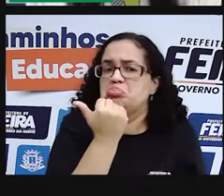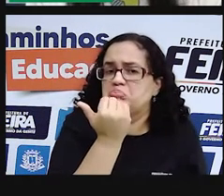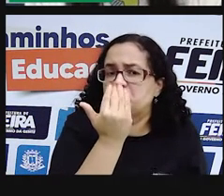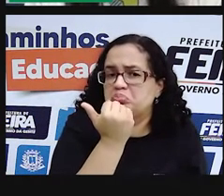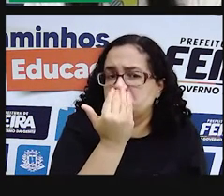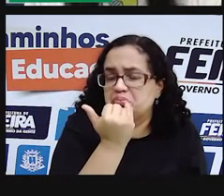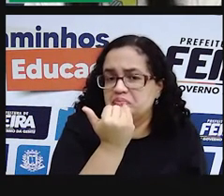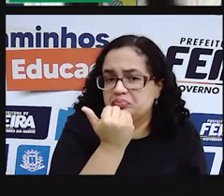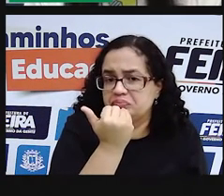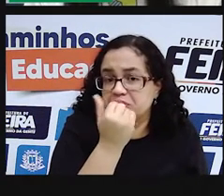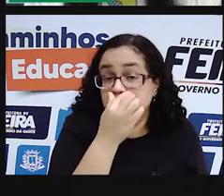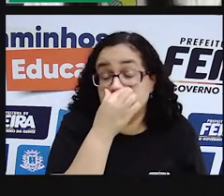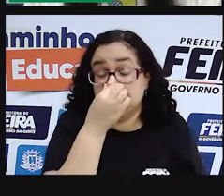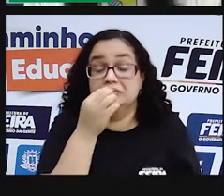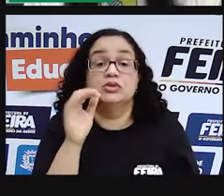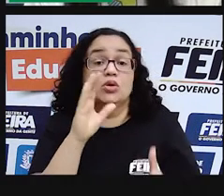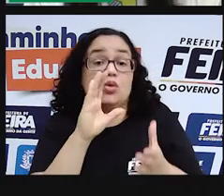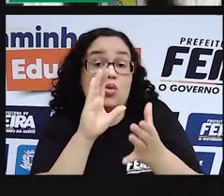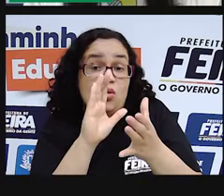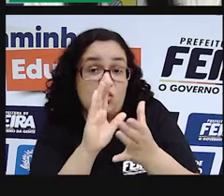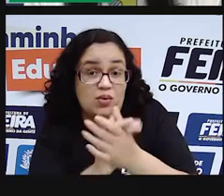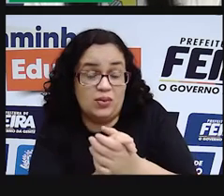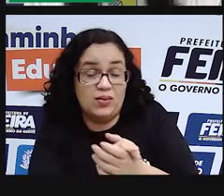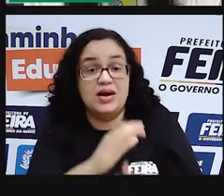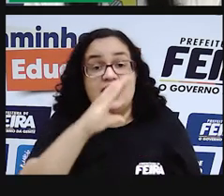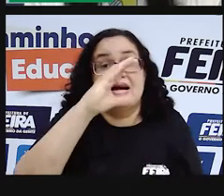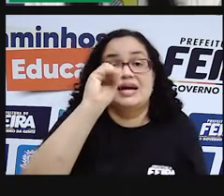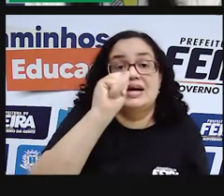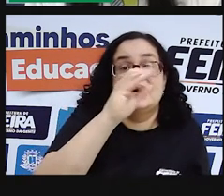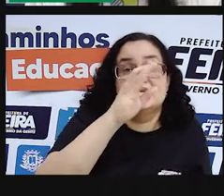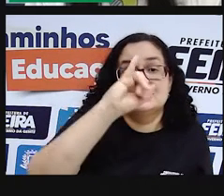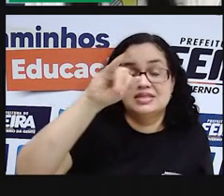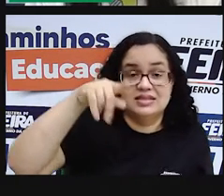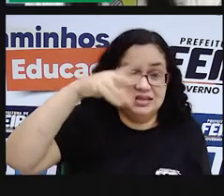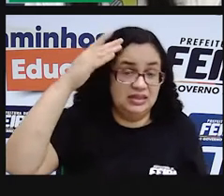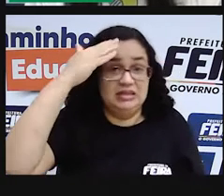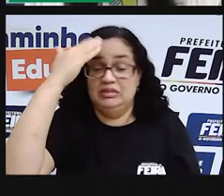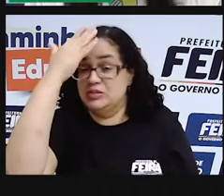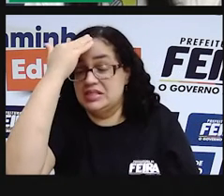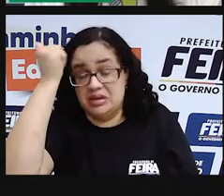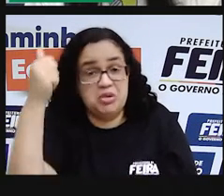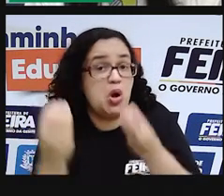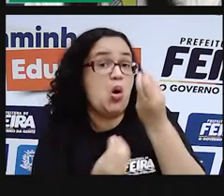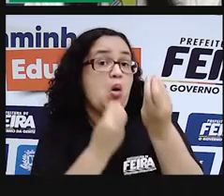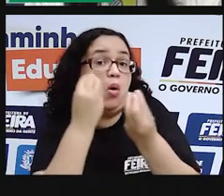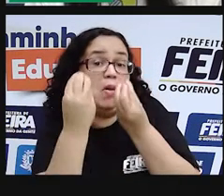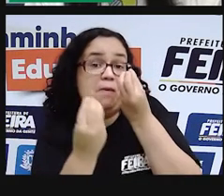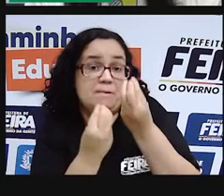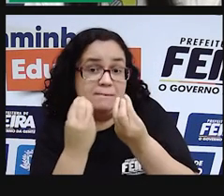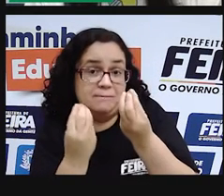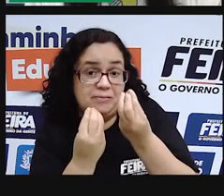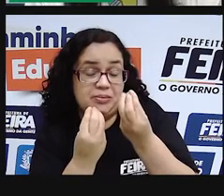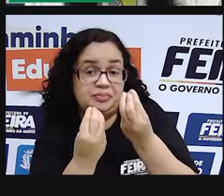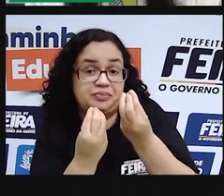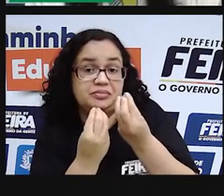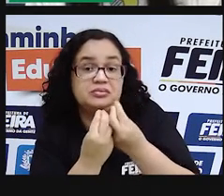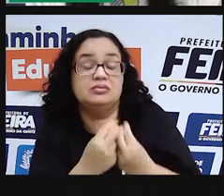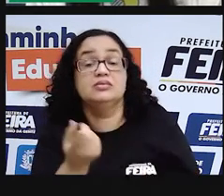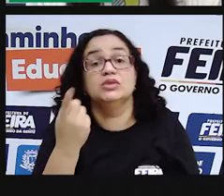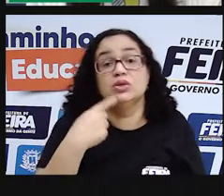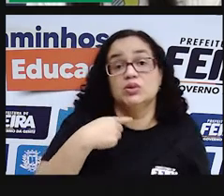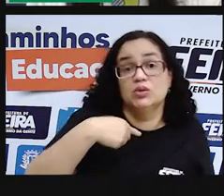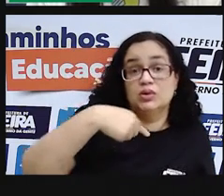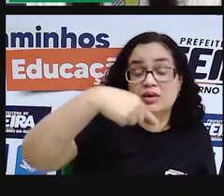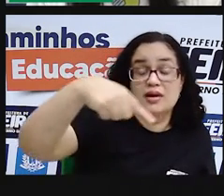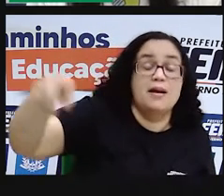aldeia. O cacique Jacamin, não sabendo mais o que fazer, convocou viagem. Partiram